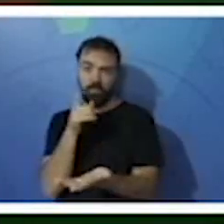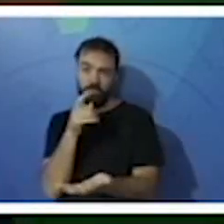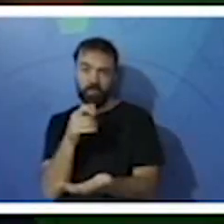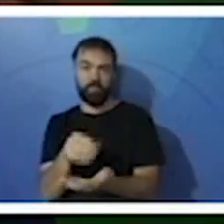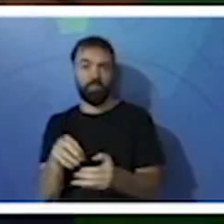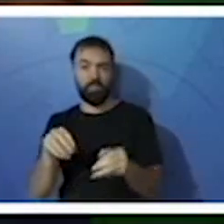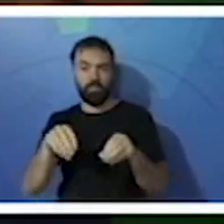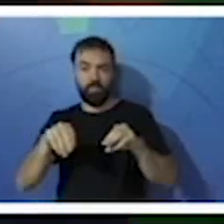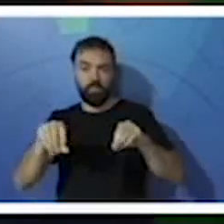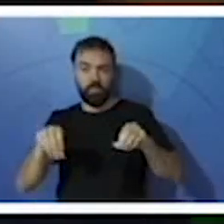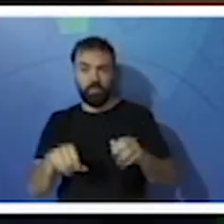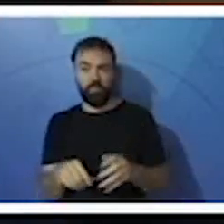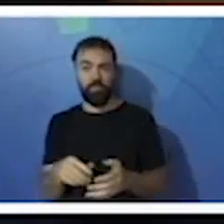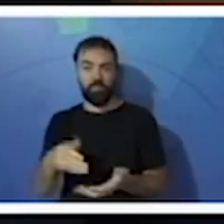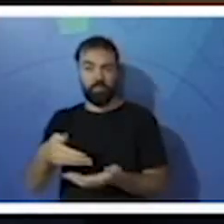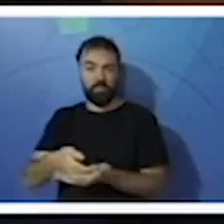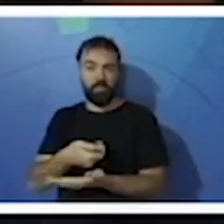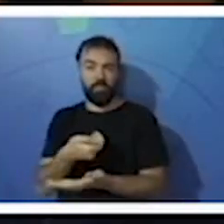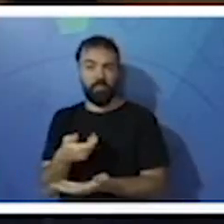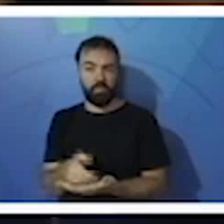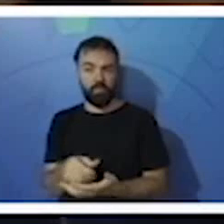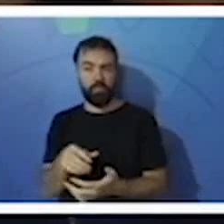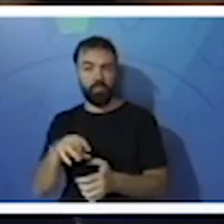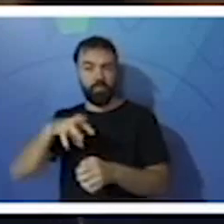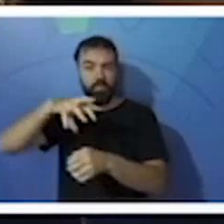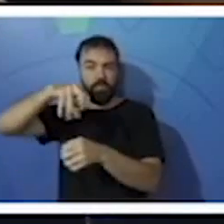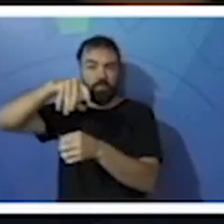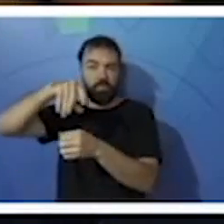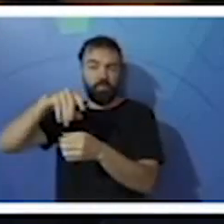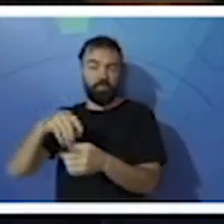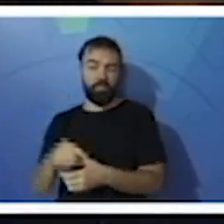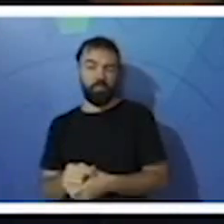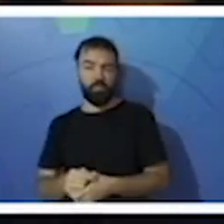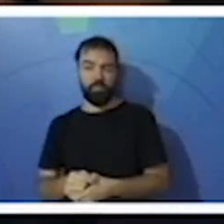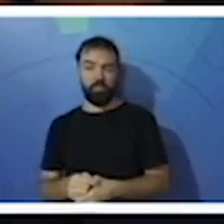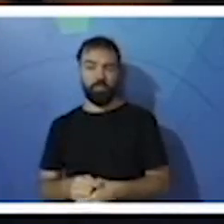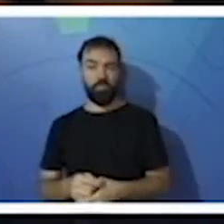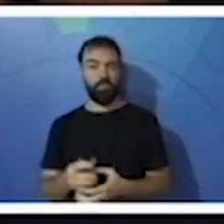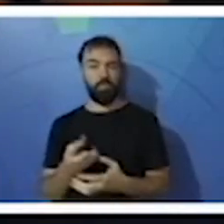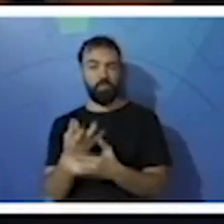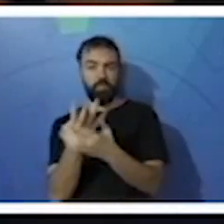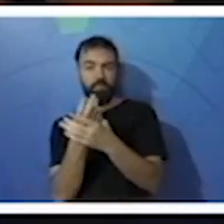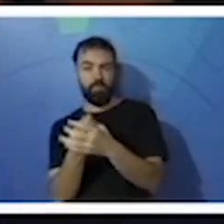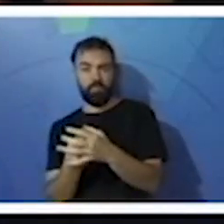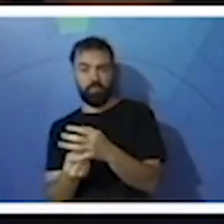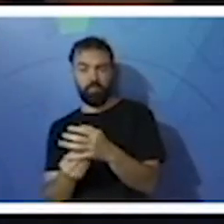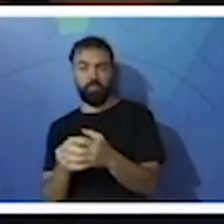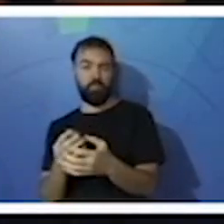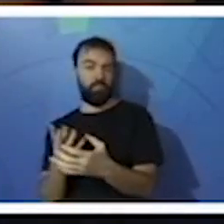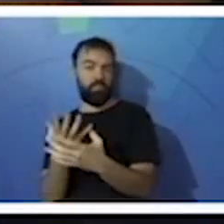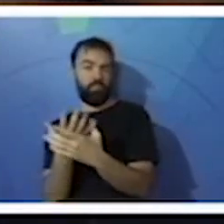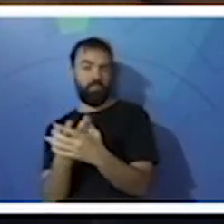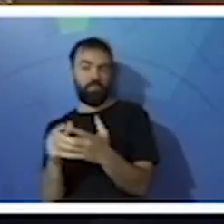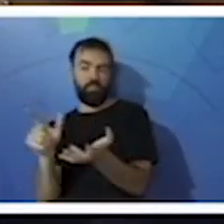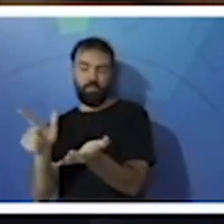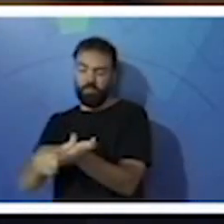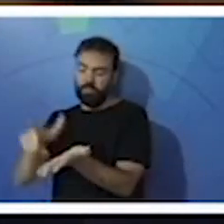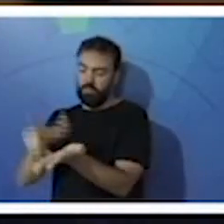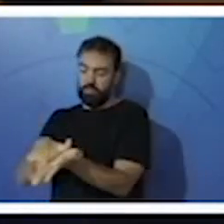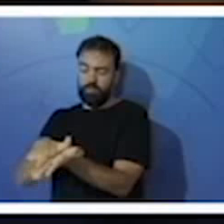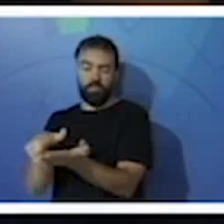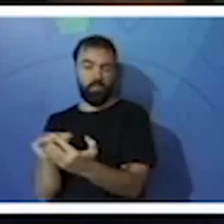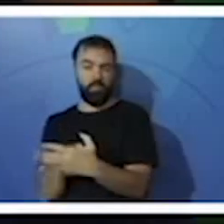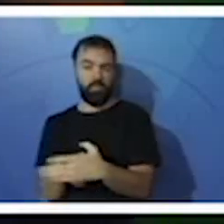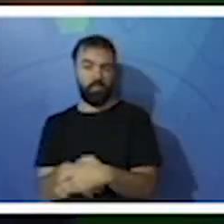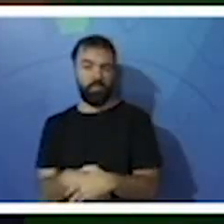areia, uma colher, uma garrafa PET vazia, um funil, um filtro de papel. E qual vai ser o